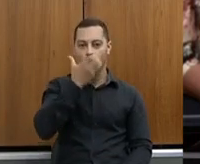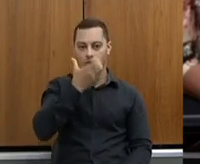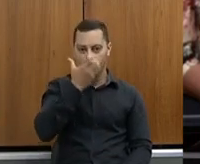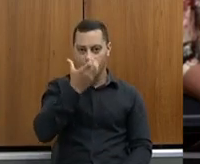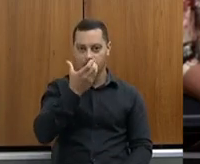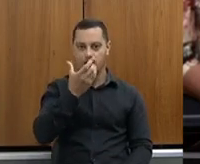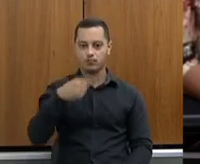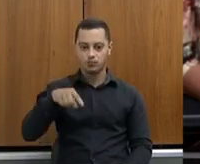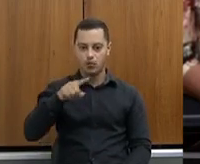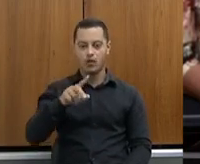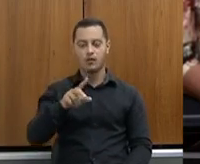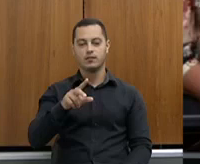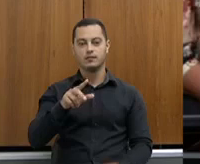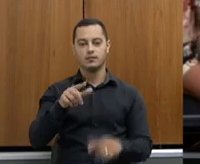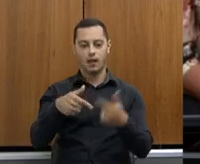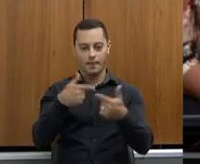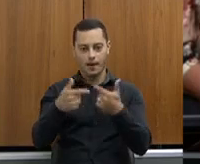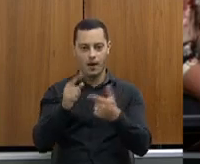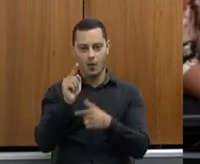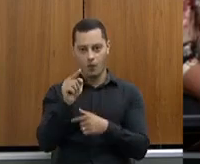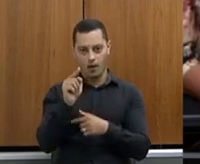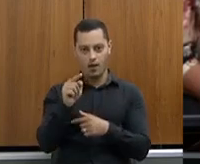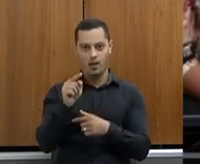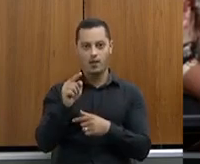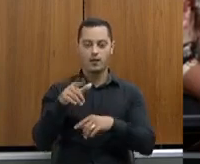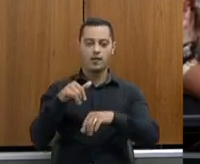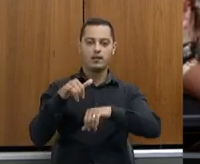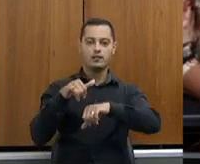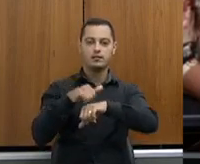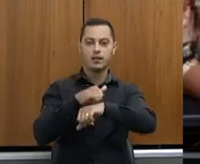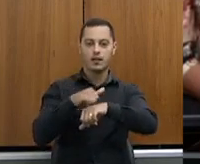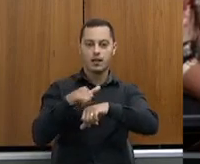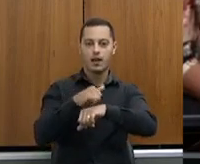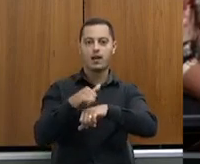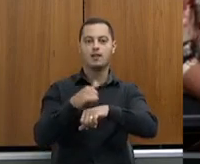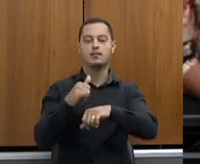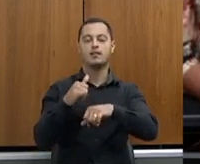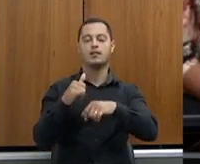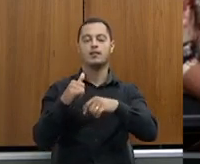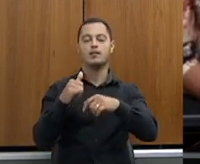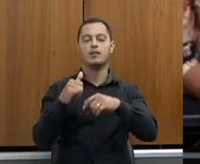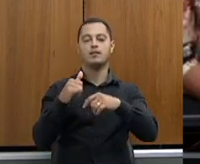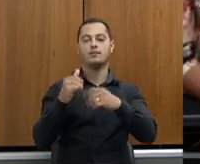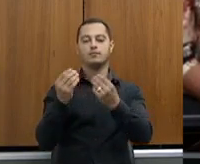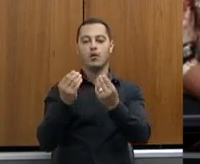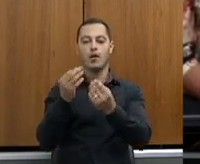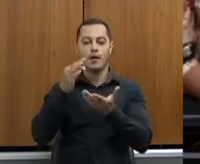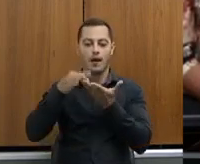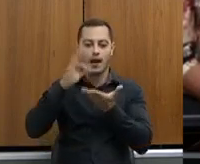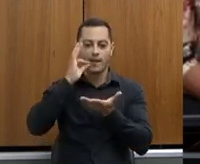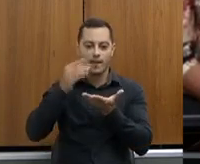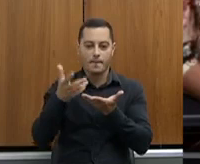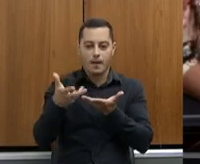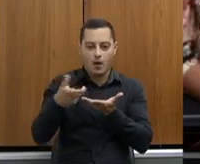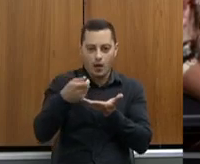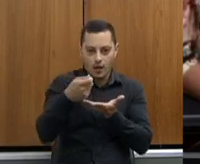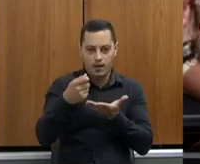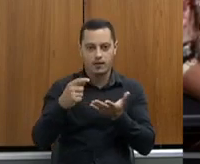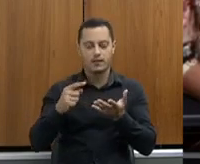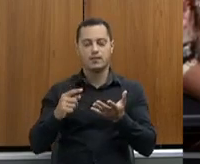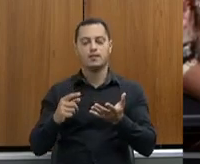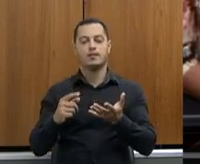fruticultura, as frutas tradicionais, estratégia de seleção de progênio de café resistente à ferrugem, desenvolvimento de três fenópolis do